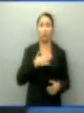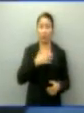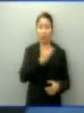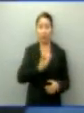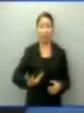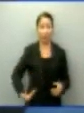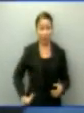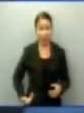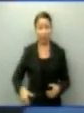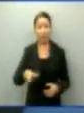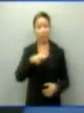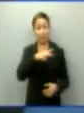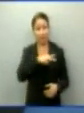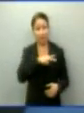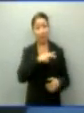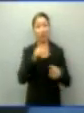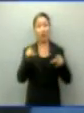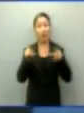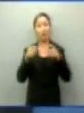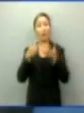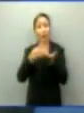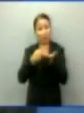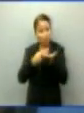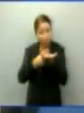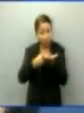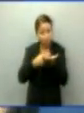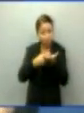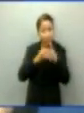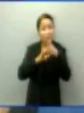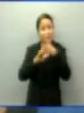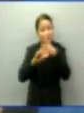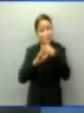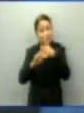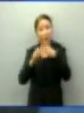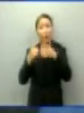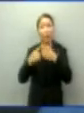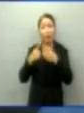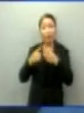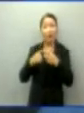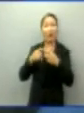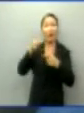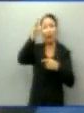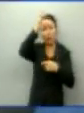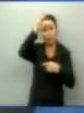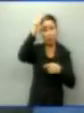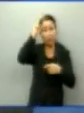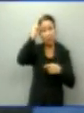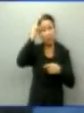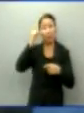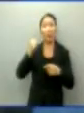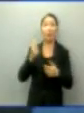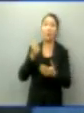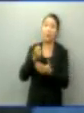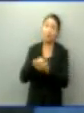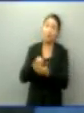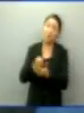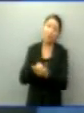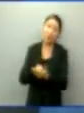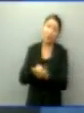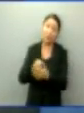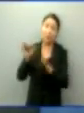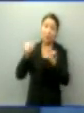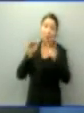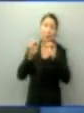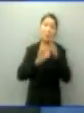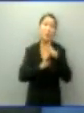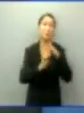públicas-privadas, são necessárias pela capacidade de endividamento do estado. Um estado de dimensão continental, e precisamos atrair muito